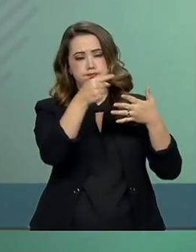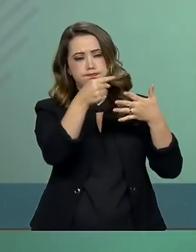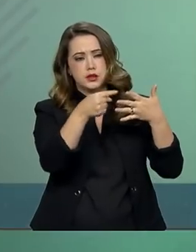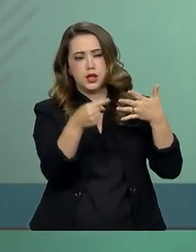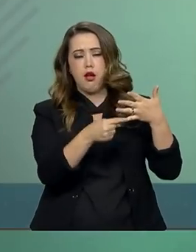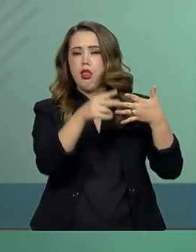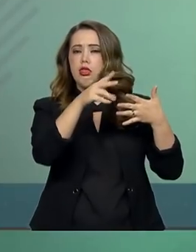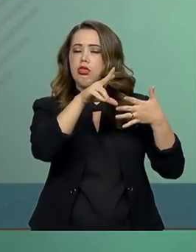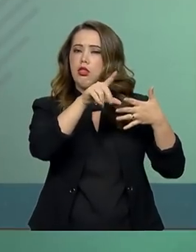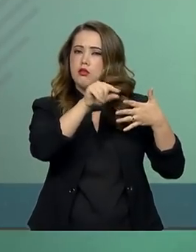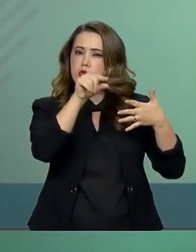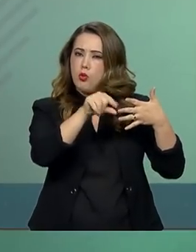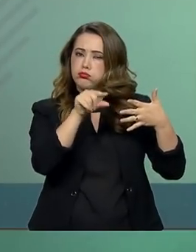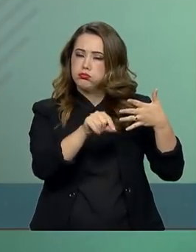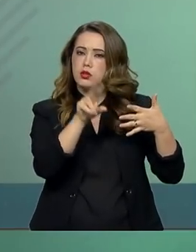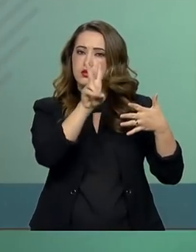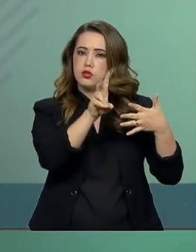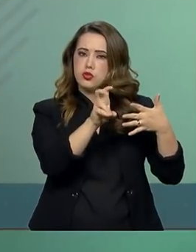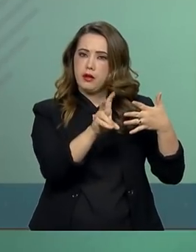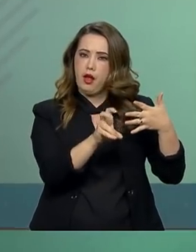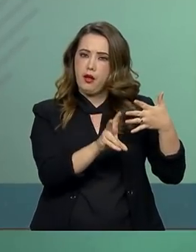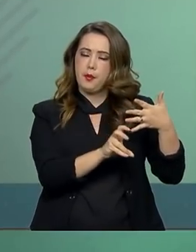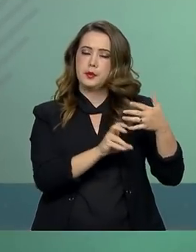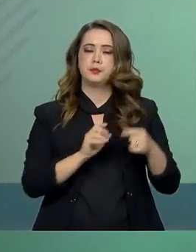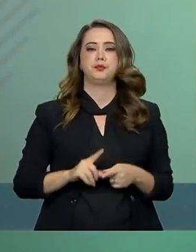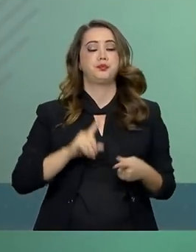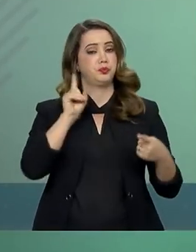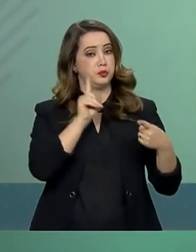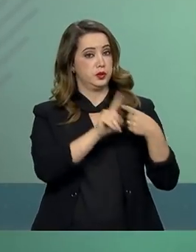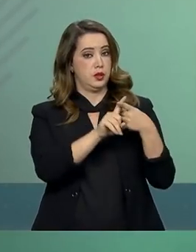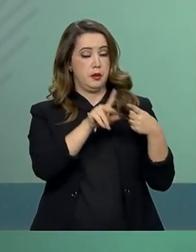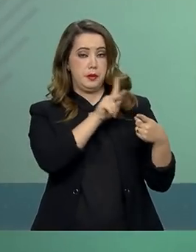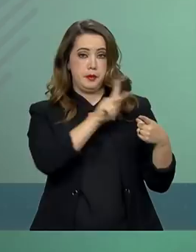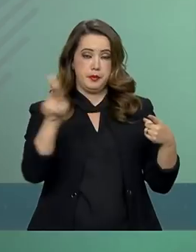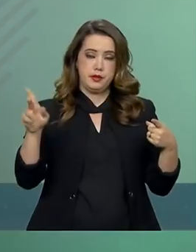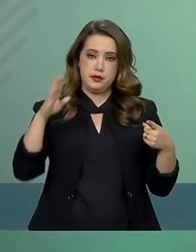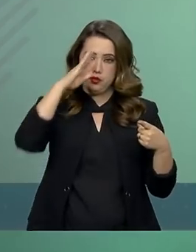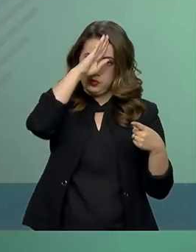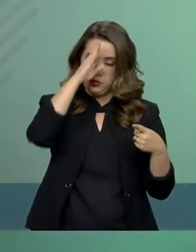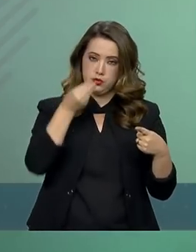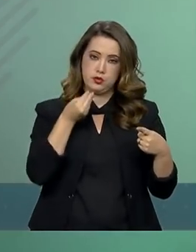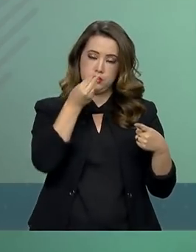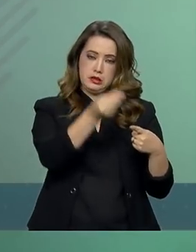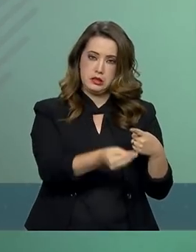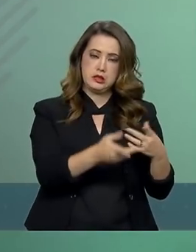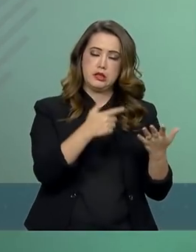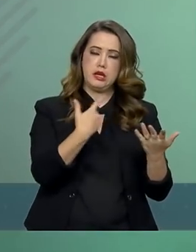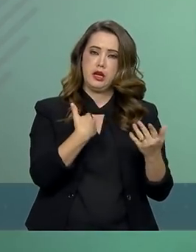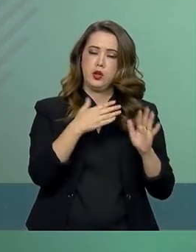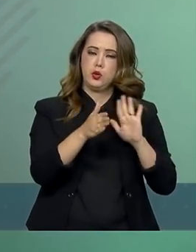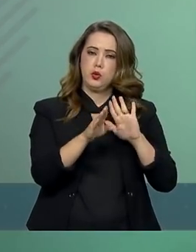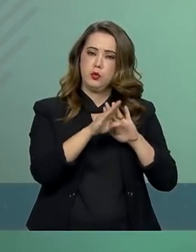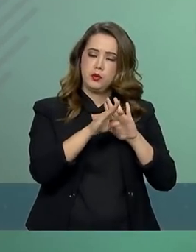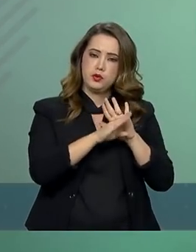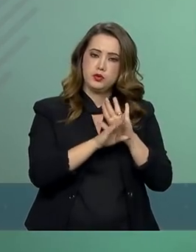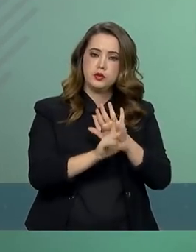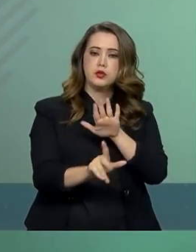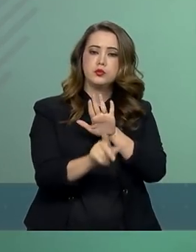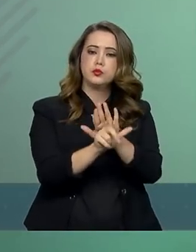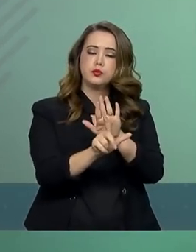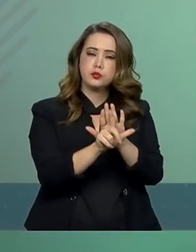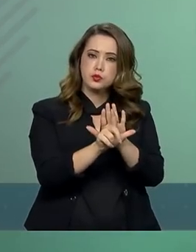destacou a entrega ao presidente da Câmara de Deputados do projeto de lei